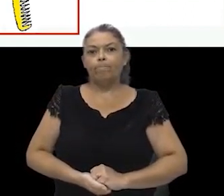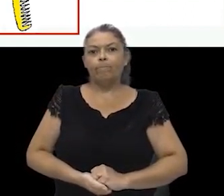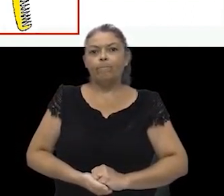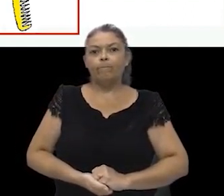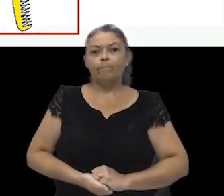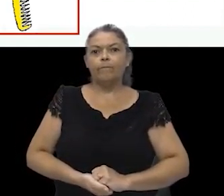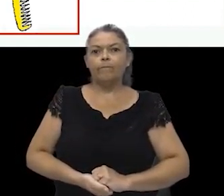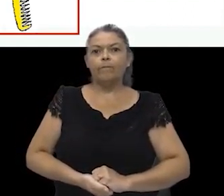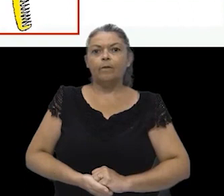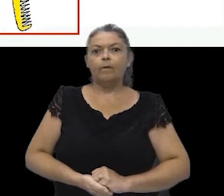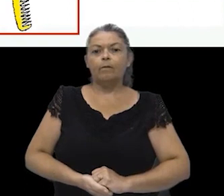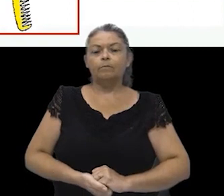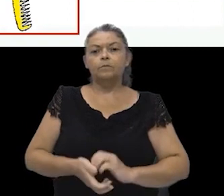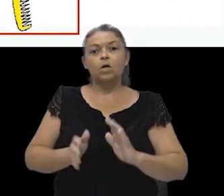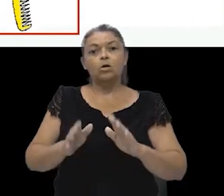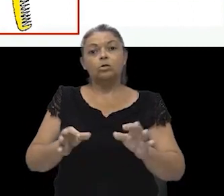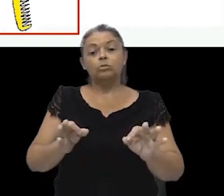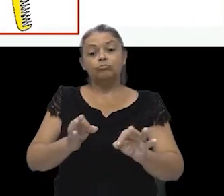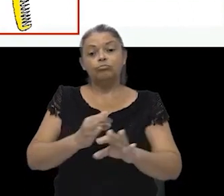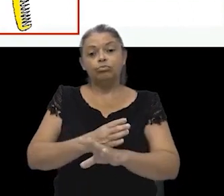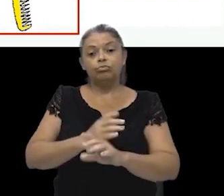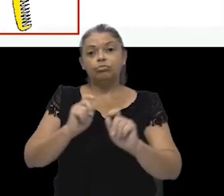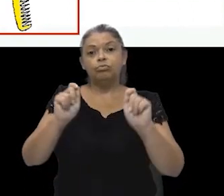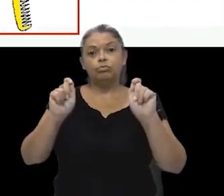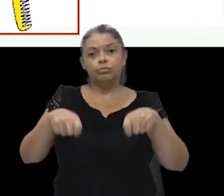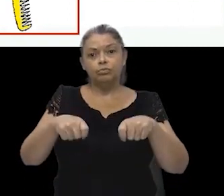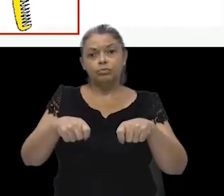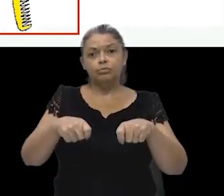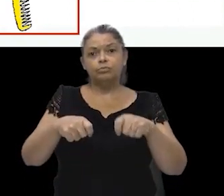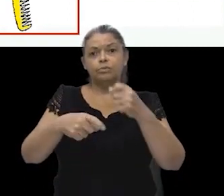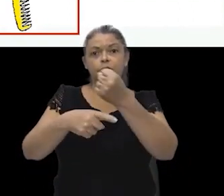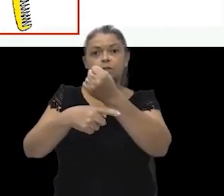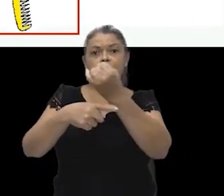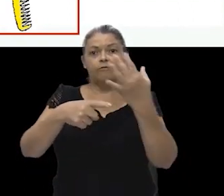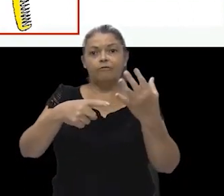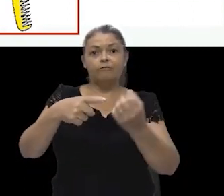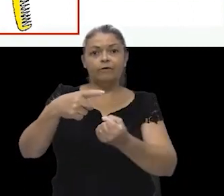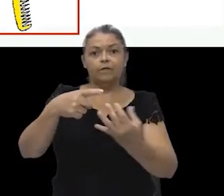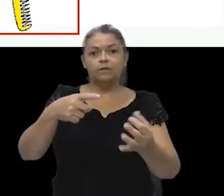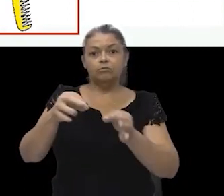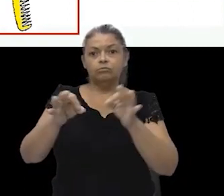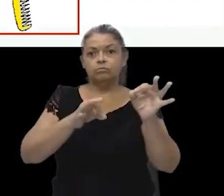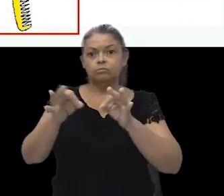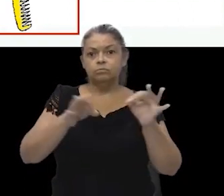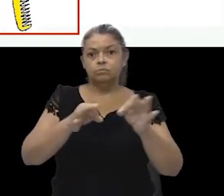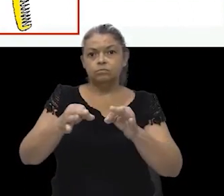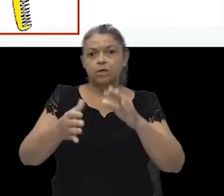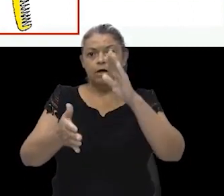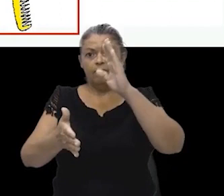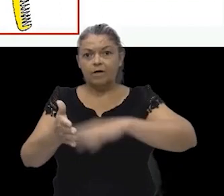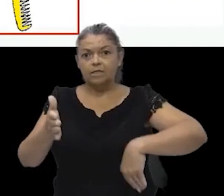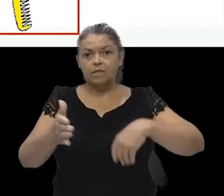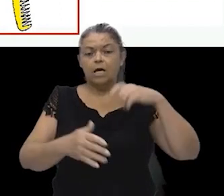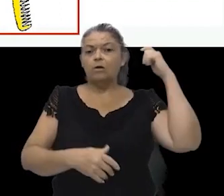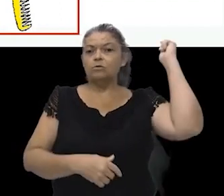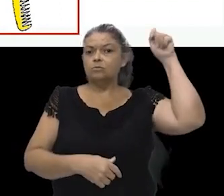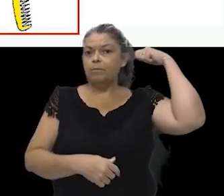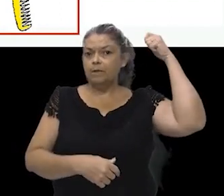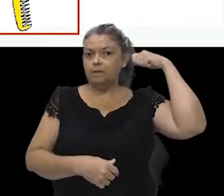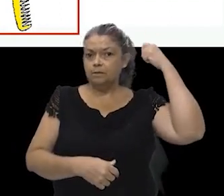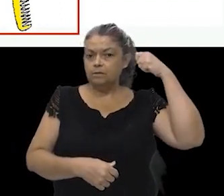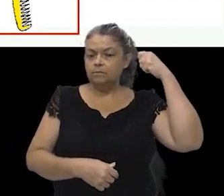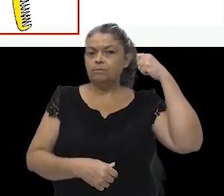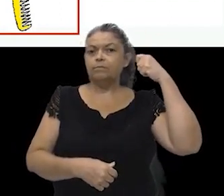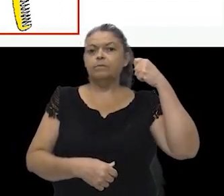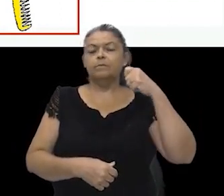Já que nós já determinamos aqui a probabilidade em forma de fração, eu vou tirar os pentes para que a gente ganhe espaço para determinar